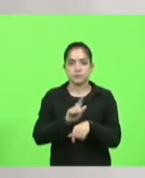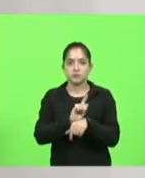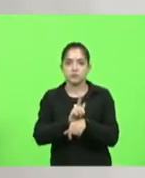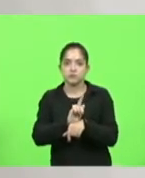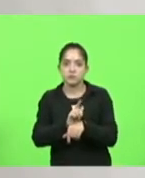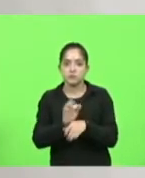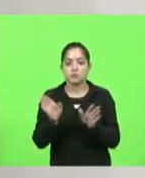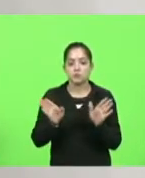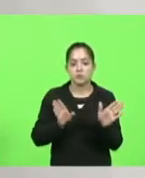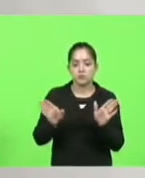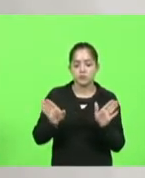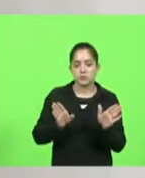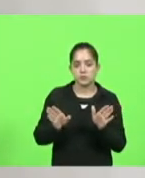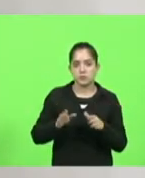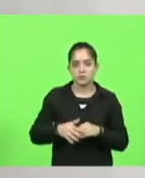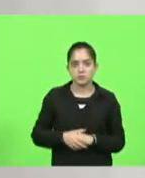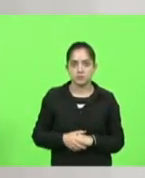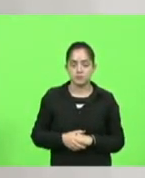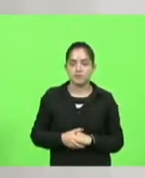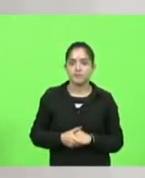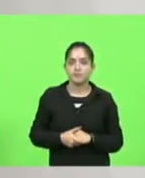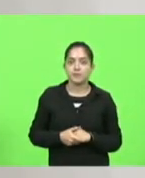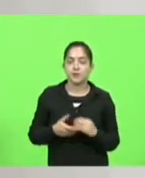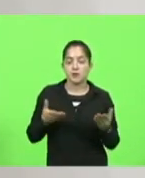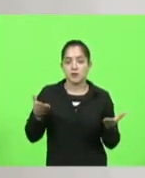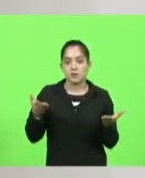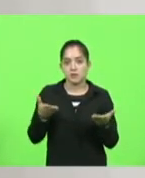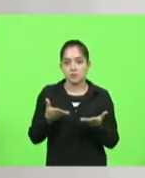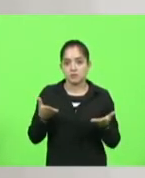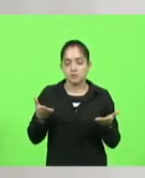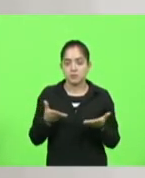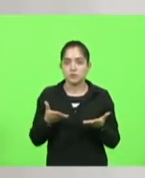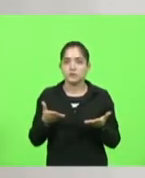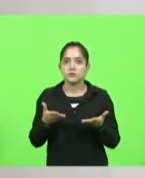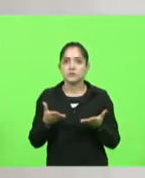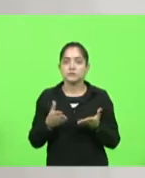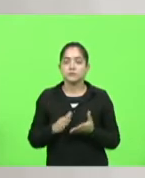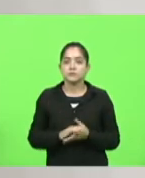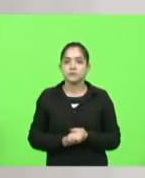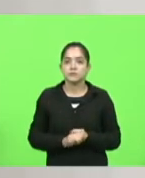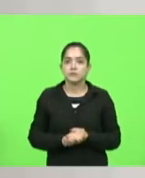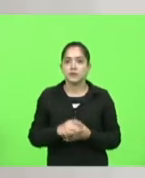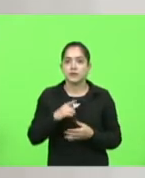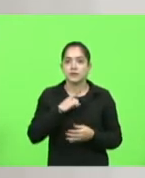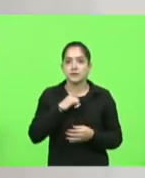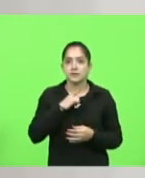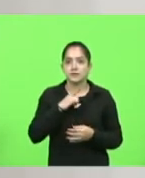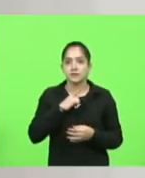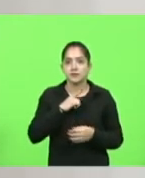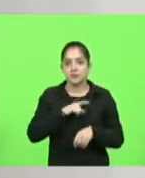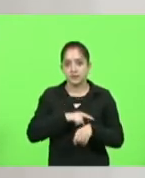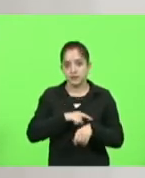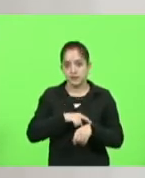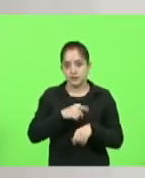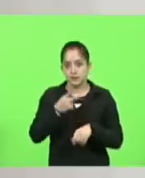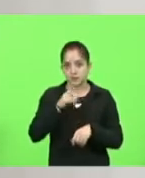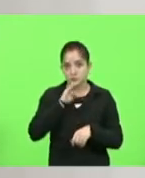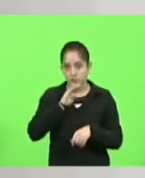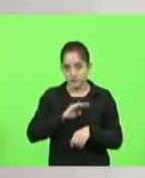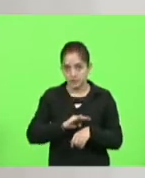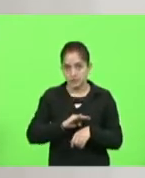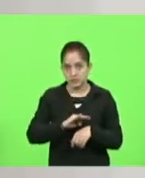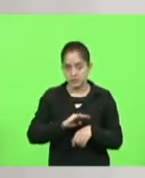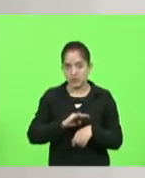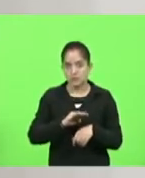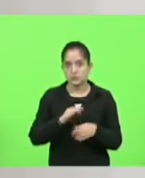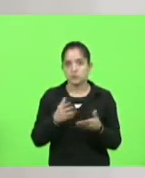período, de um processo. Hoje, tem o lançamento às 14 horas, agora é pouco